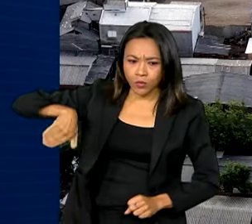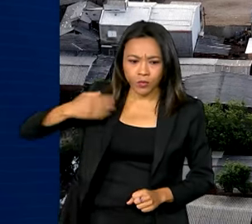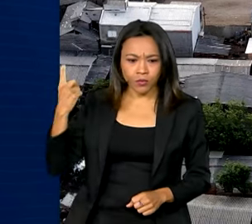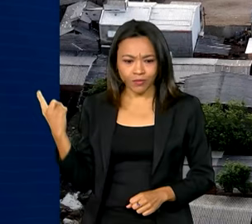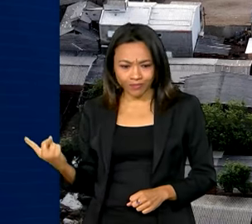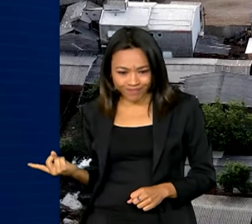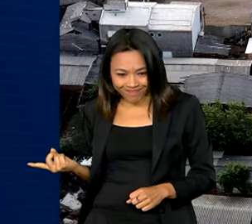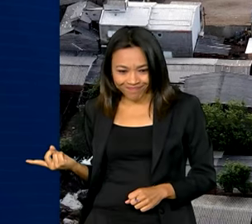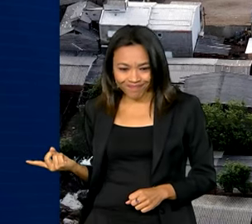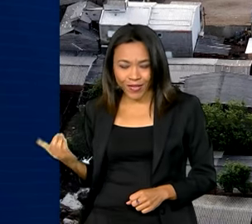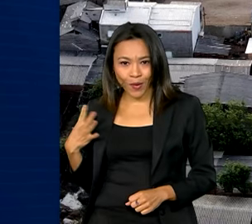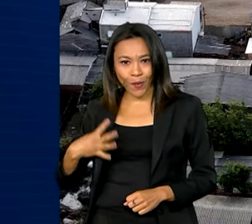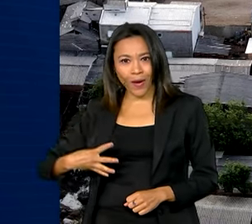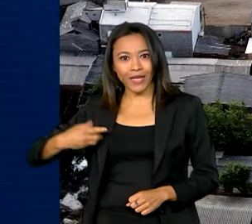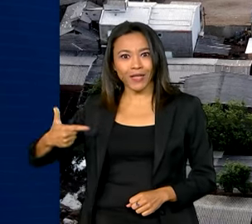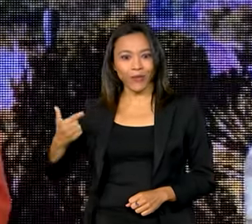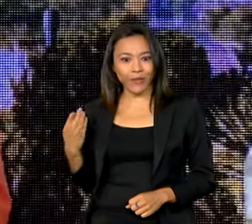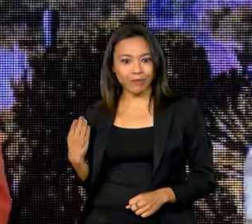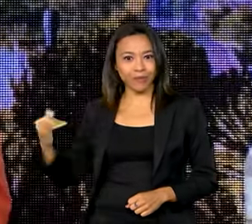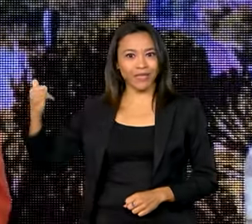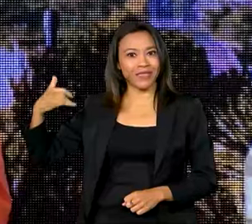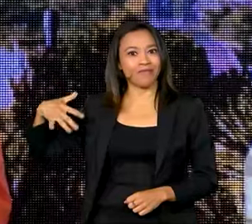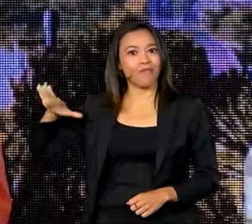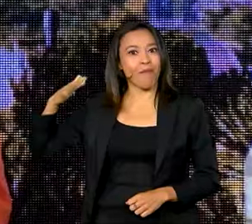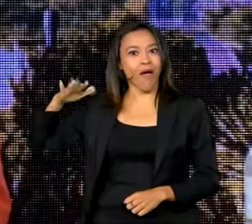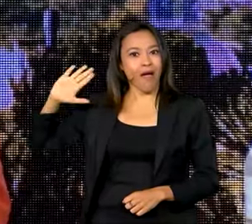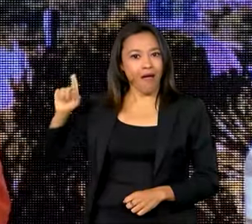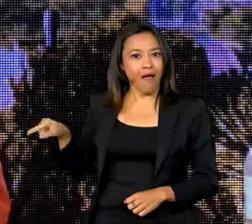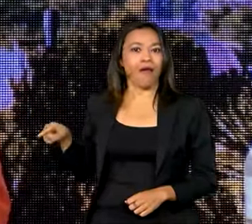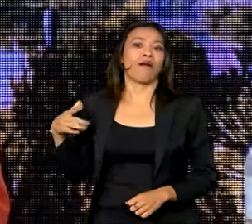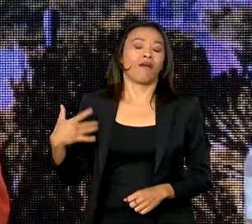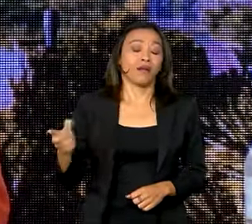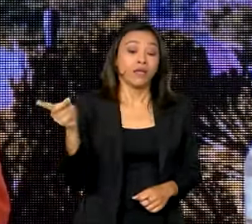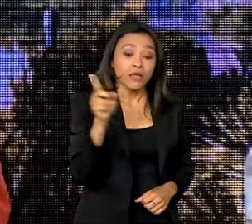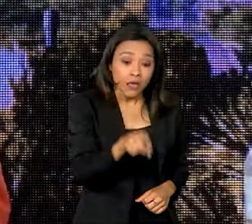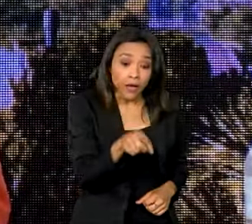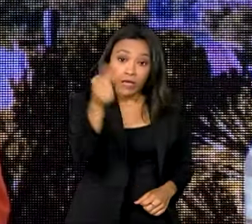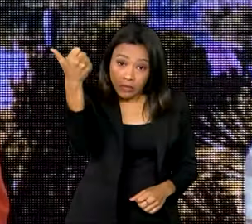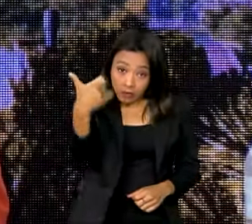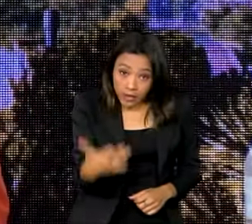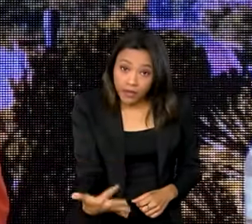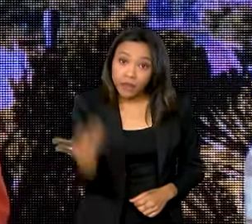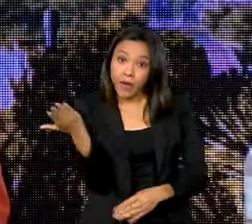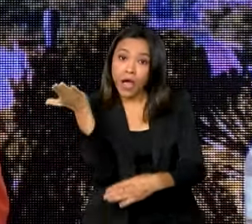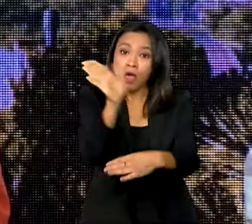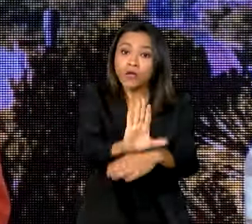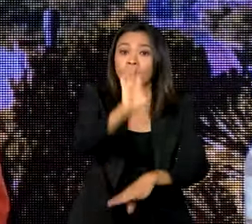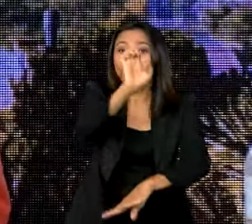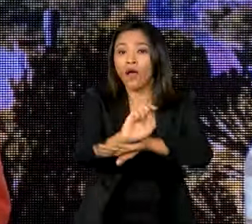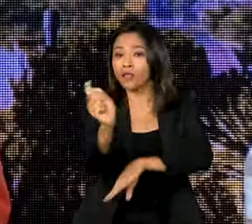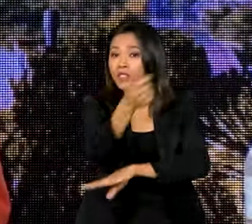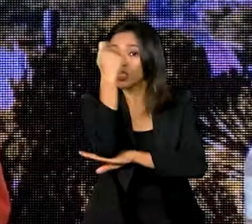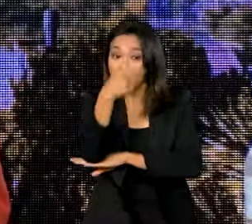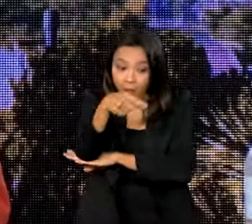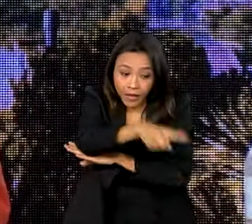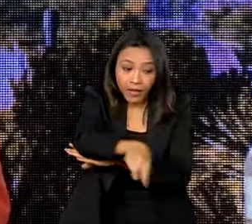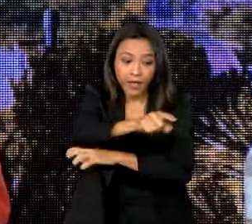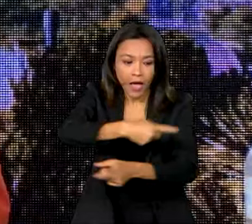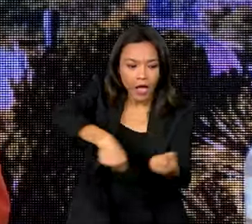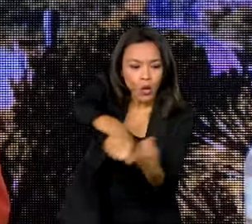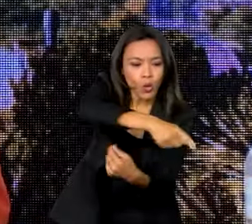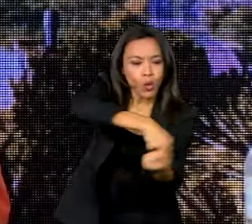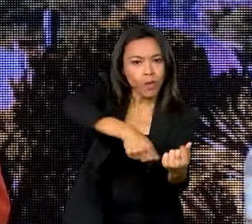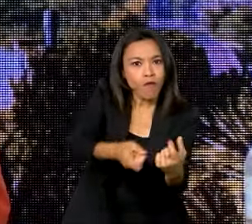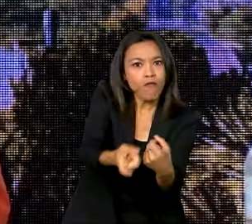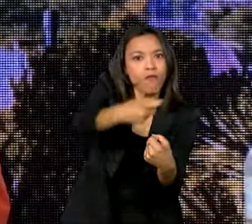bilhões e 300 milhões de reais. A melhor forma de nós ajudarmos o Estado do Rio Grande do Sul é fazer com que a economia pudesse responder de forma